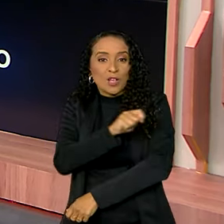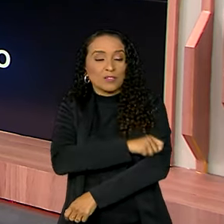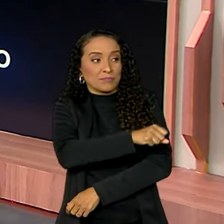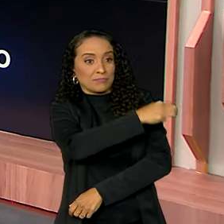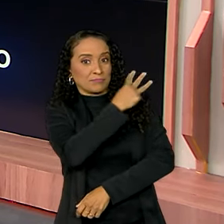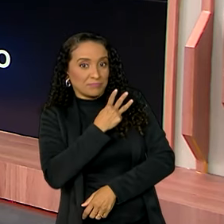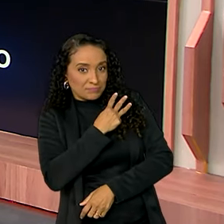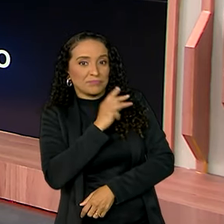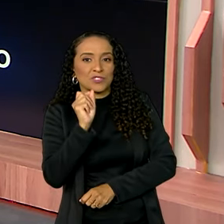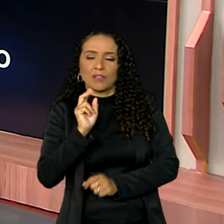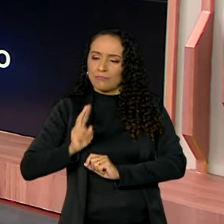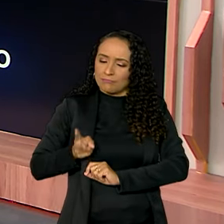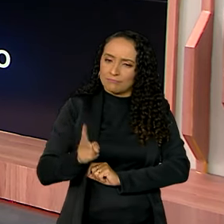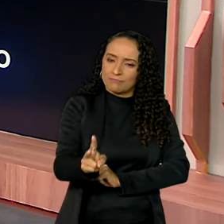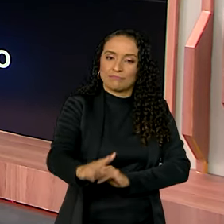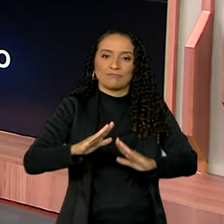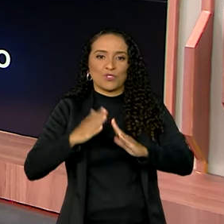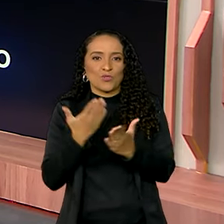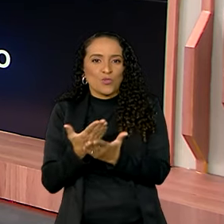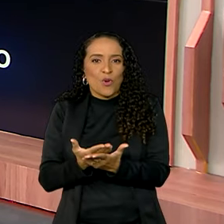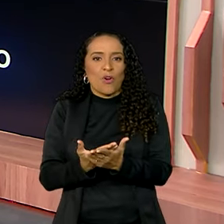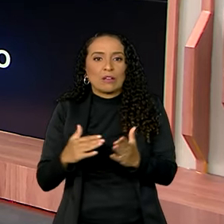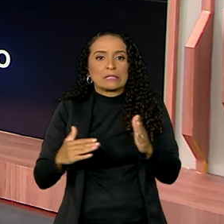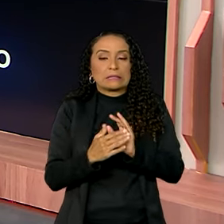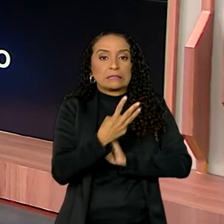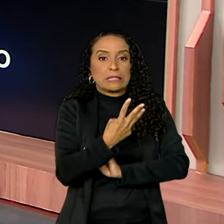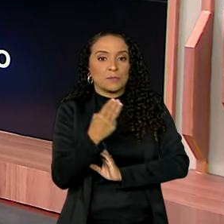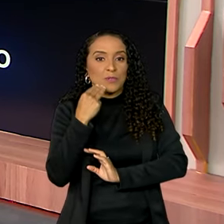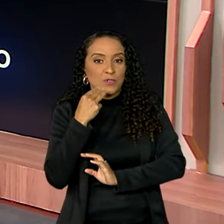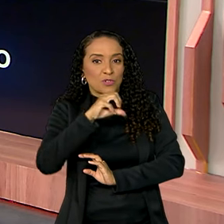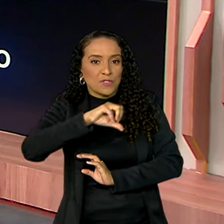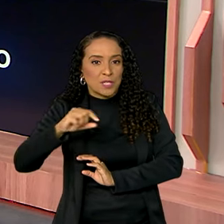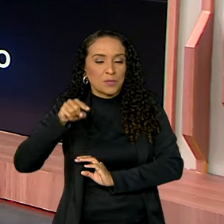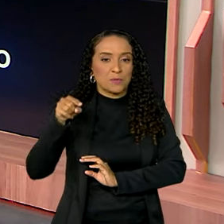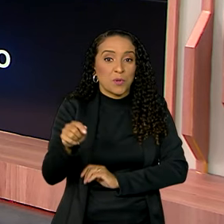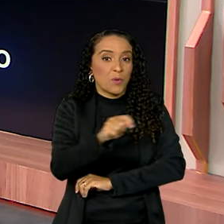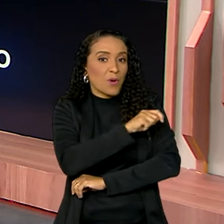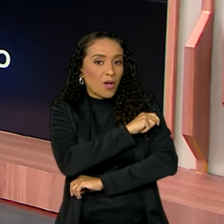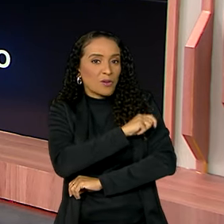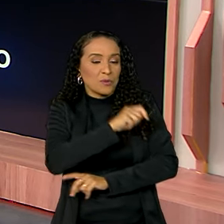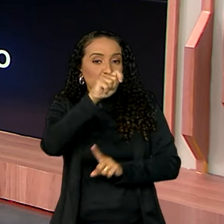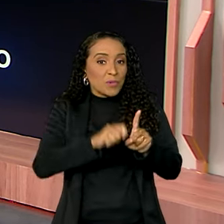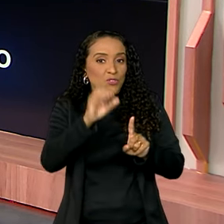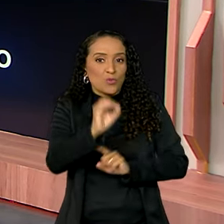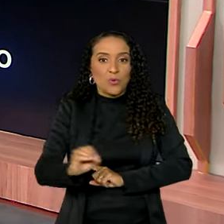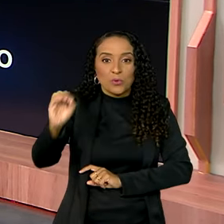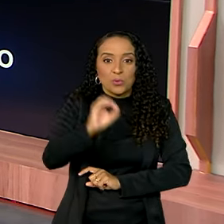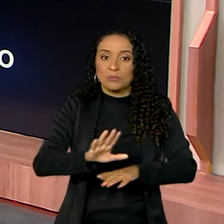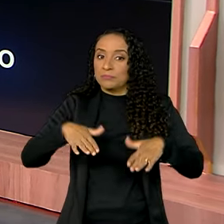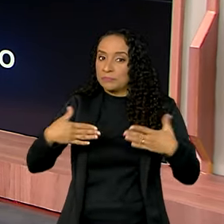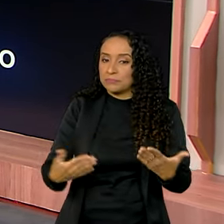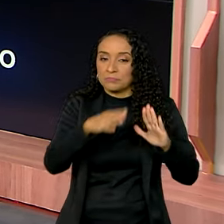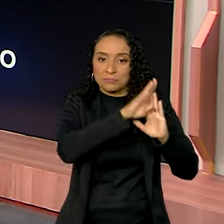do ensino médio continuarem na escola, chegou a 3 milhões e 900 mil alunos no mês de outubro. Com